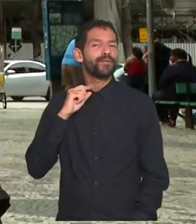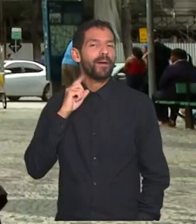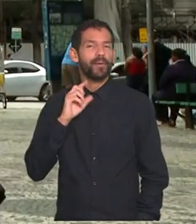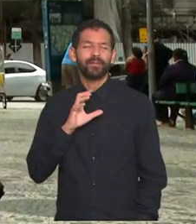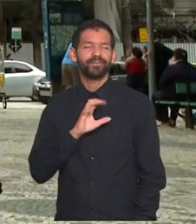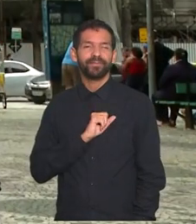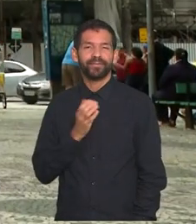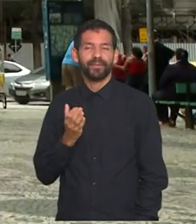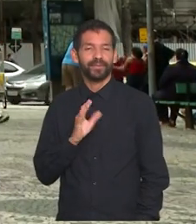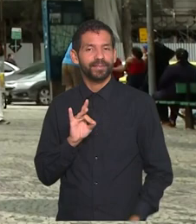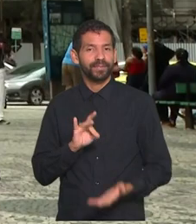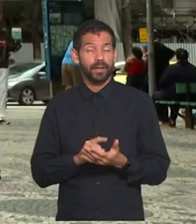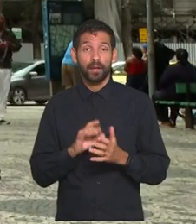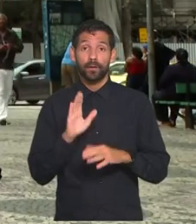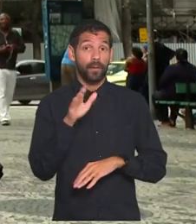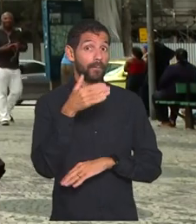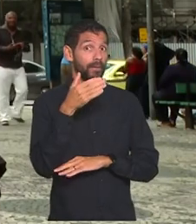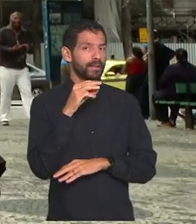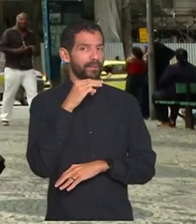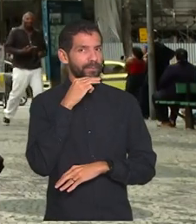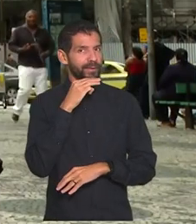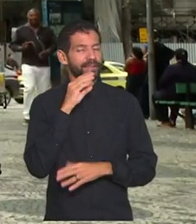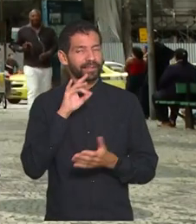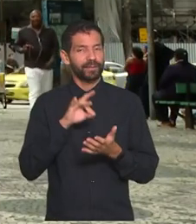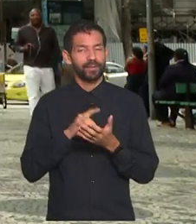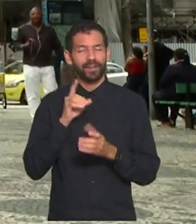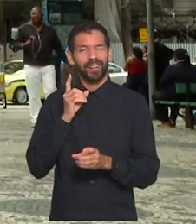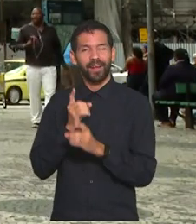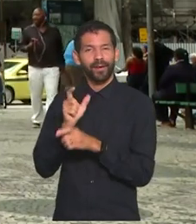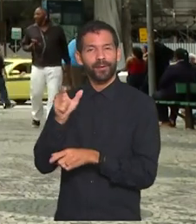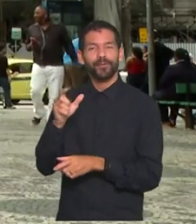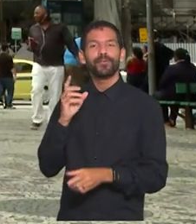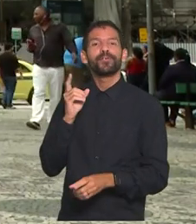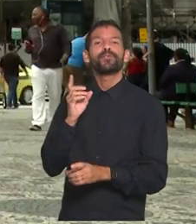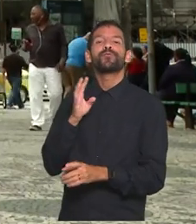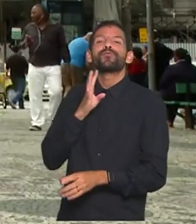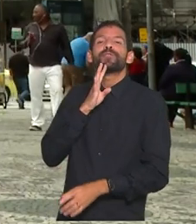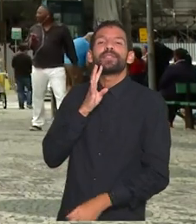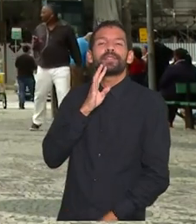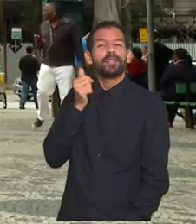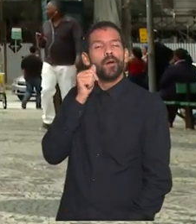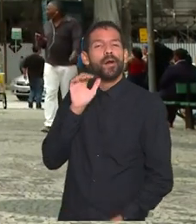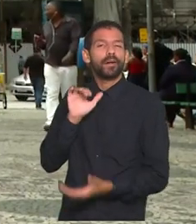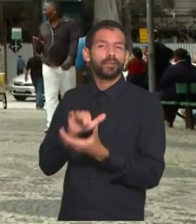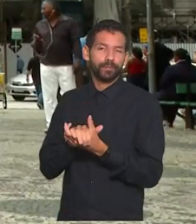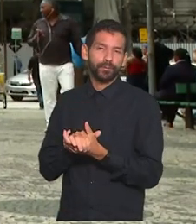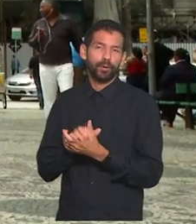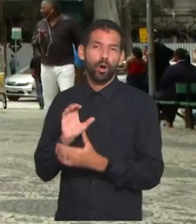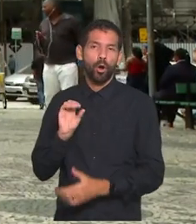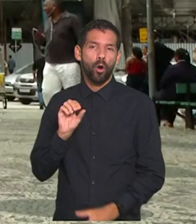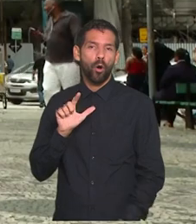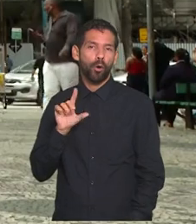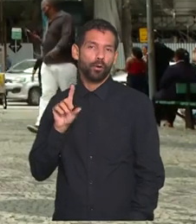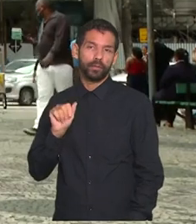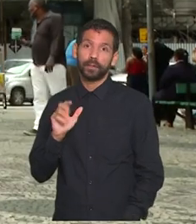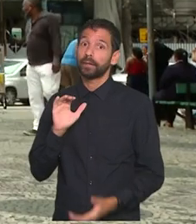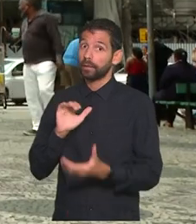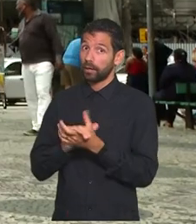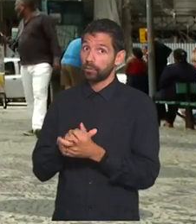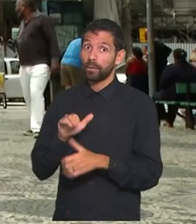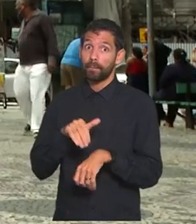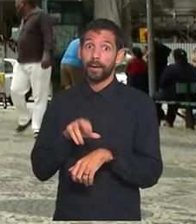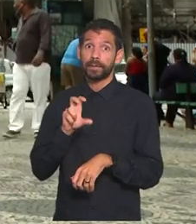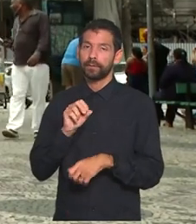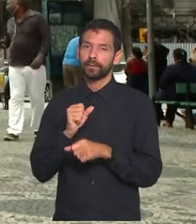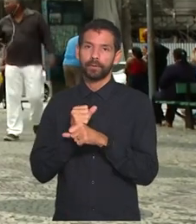era uma das paixões de Milton e uma bandeira da Mangueira, pois foi lá na quadra da escola que ele conheceu a esposa, Oda Gonçalves, com quem ficou casado por